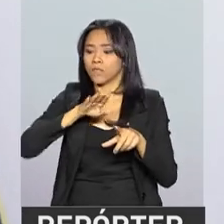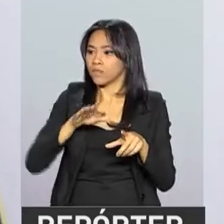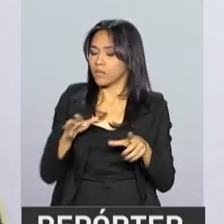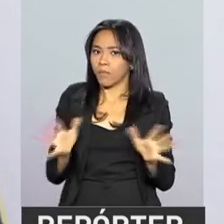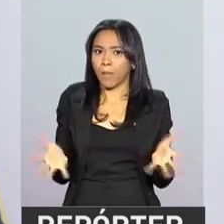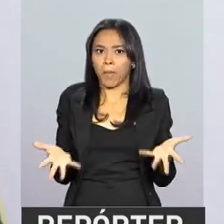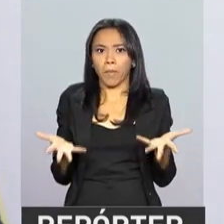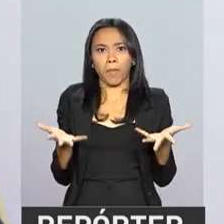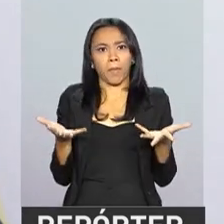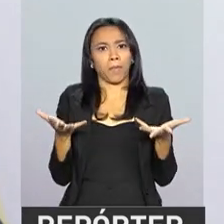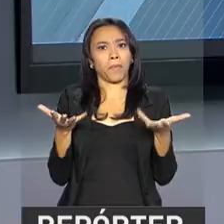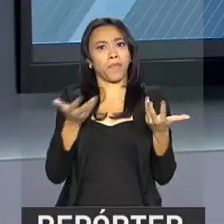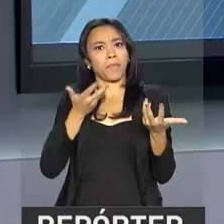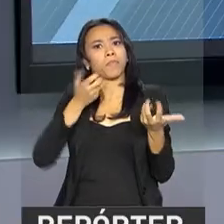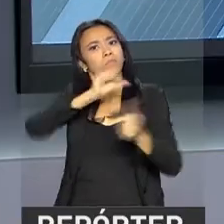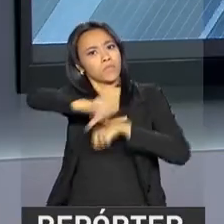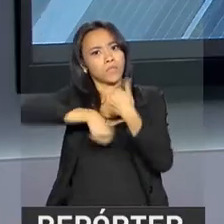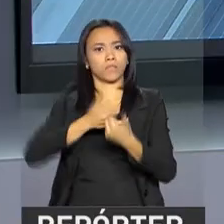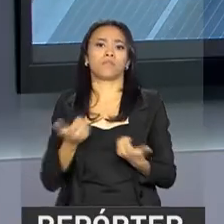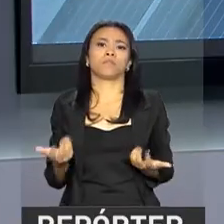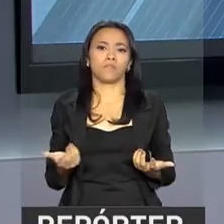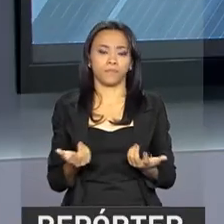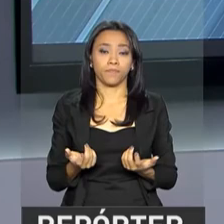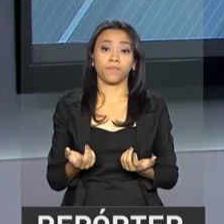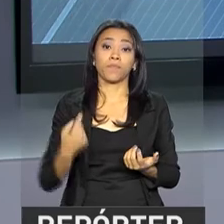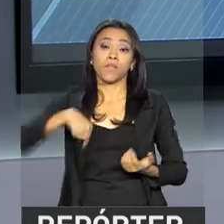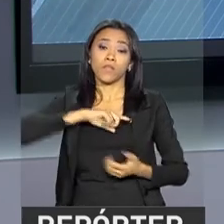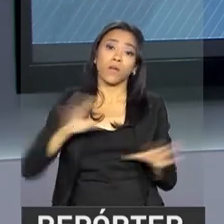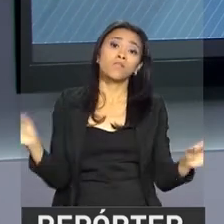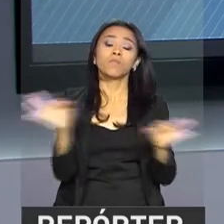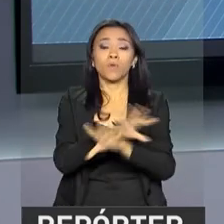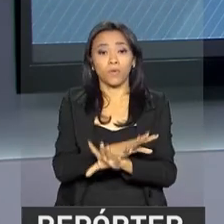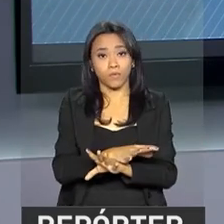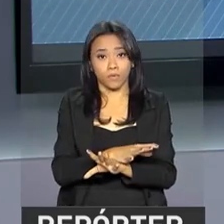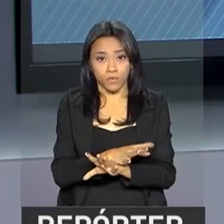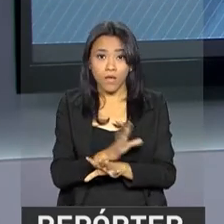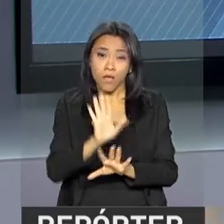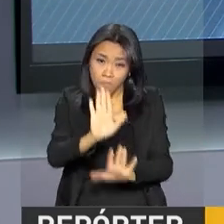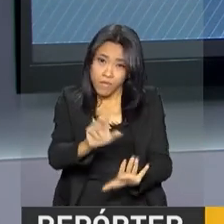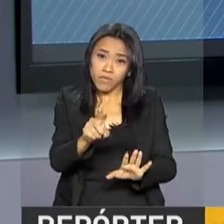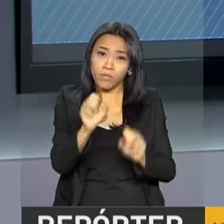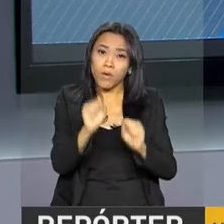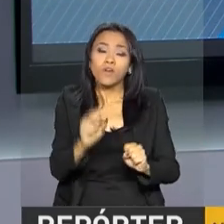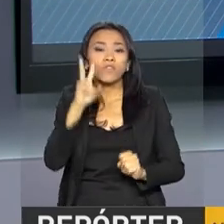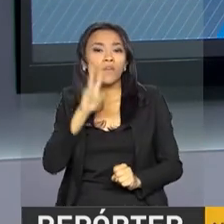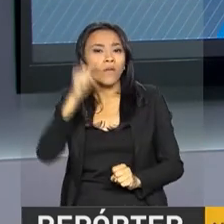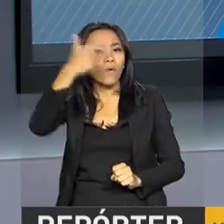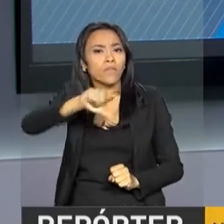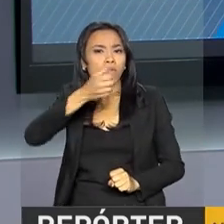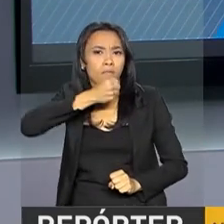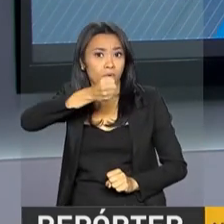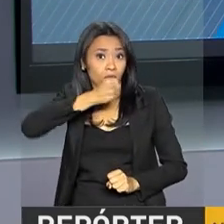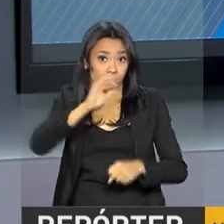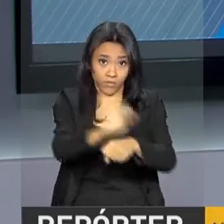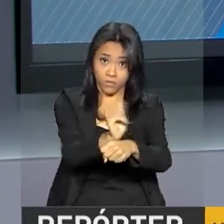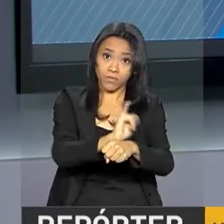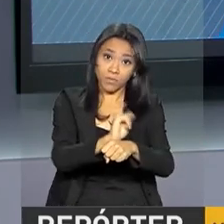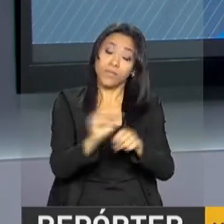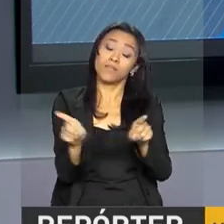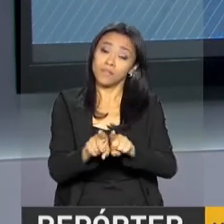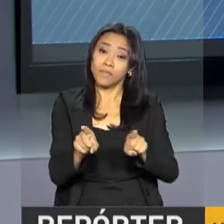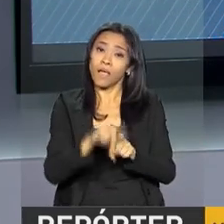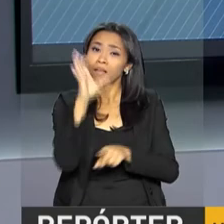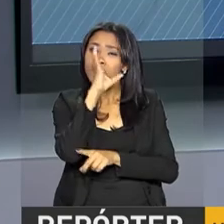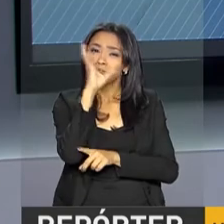naquela região. O repórter NBR termina agora, mas você pode rever nossas reportagens no YouTube e